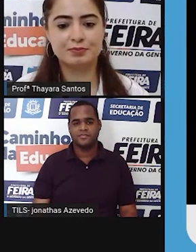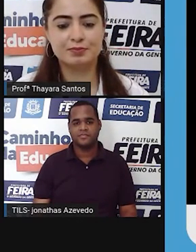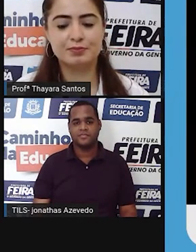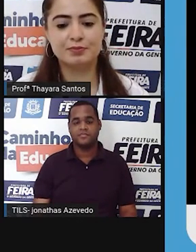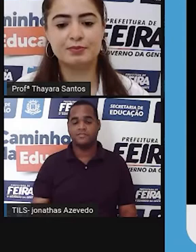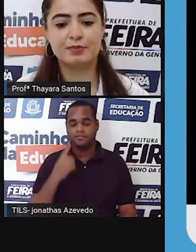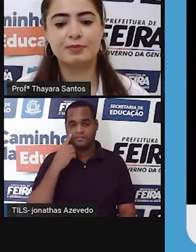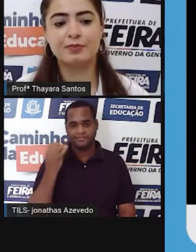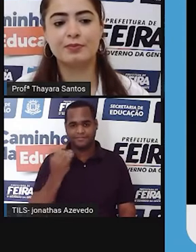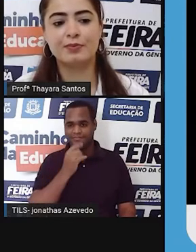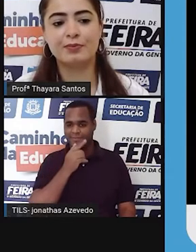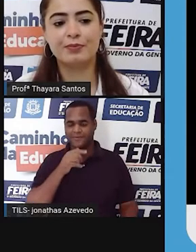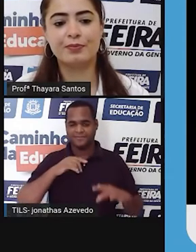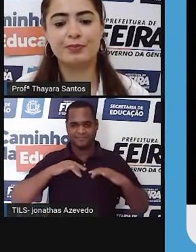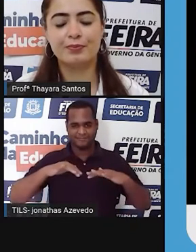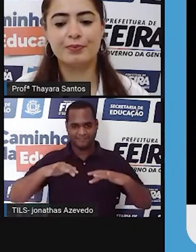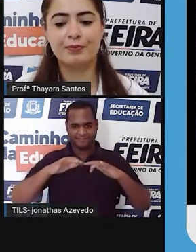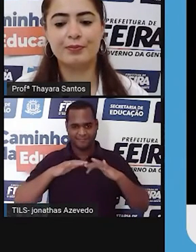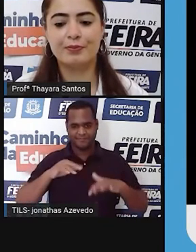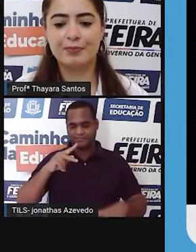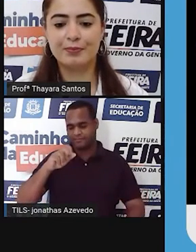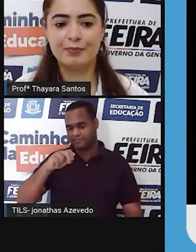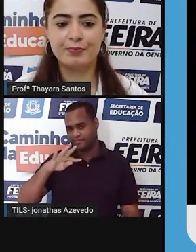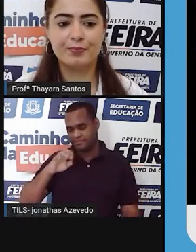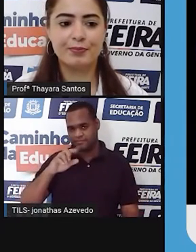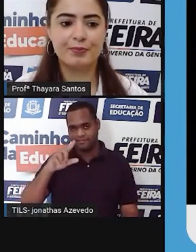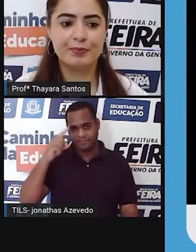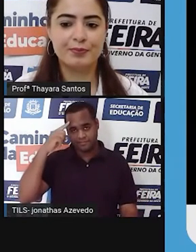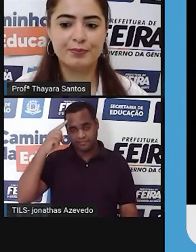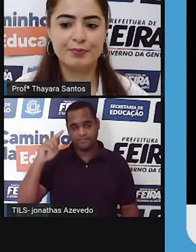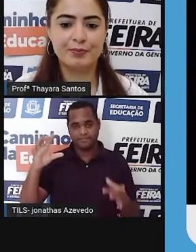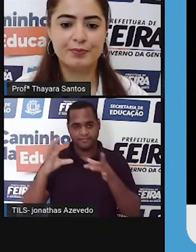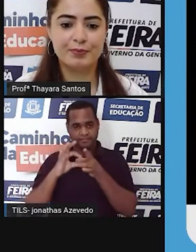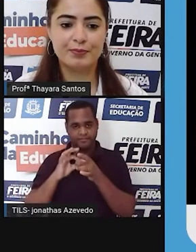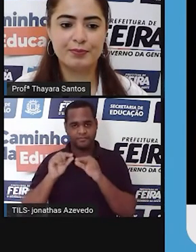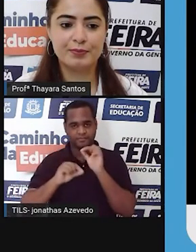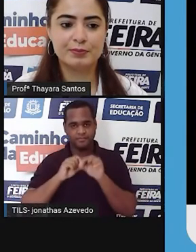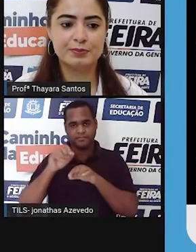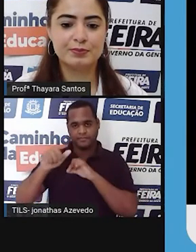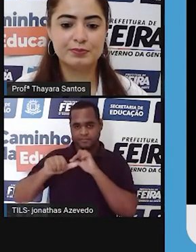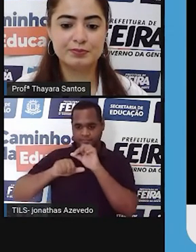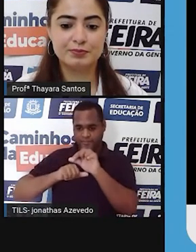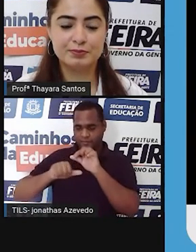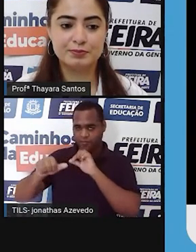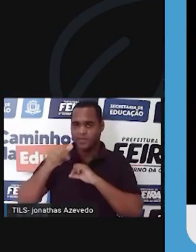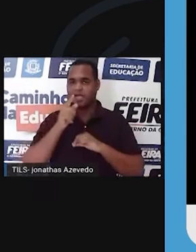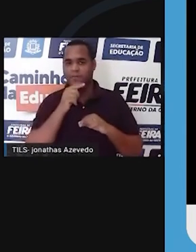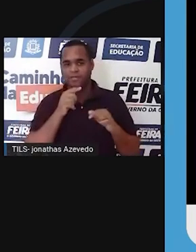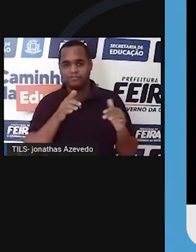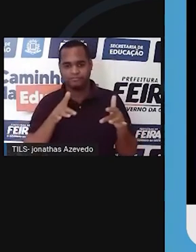Maior planície alagada do mundo, o Pantanal é quase sempre associado à abundância das águas.